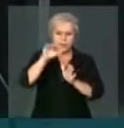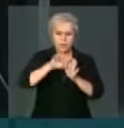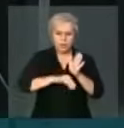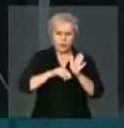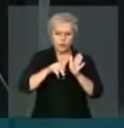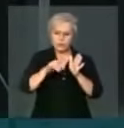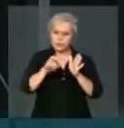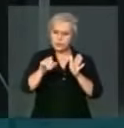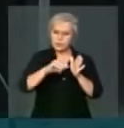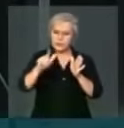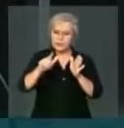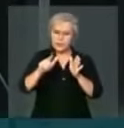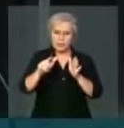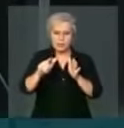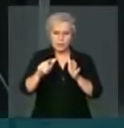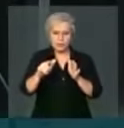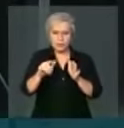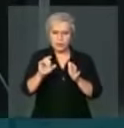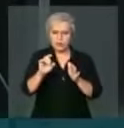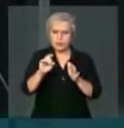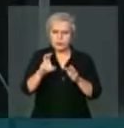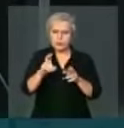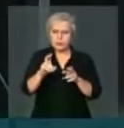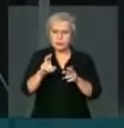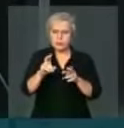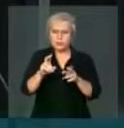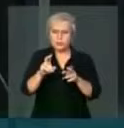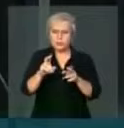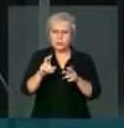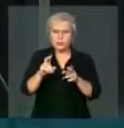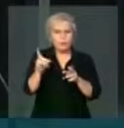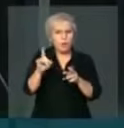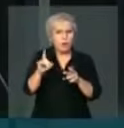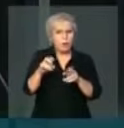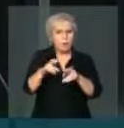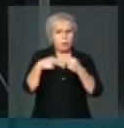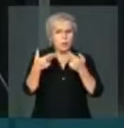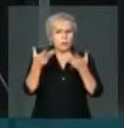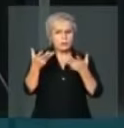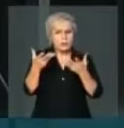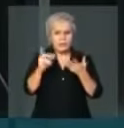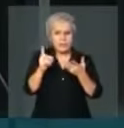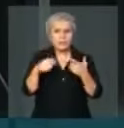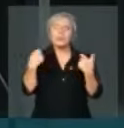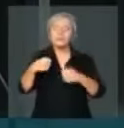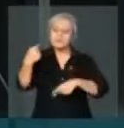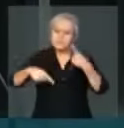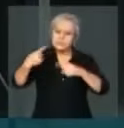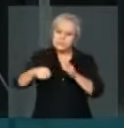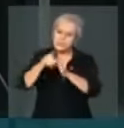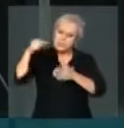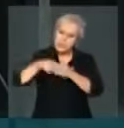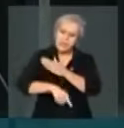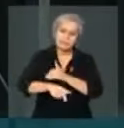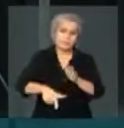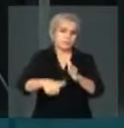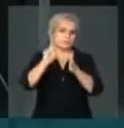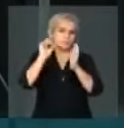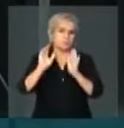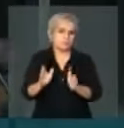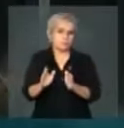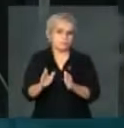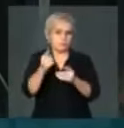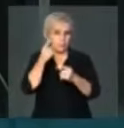à revelia de um necessário debate mais profundo. Veja só, para crimes